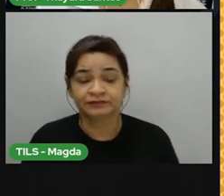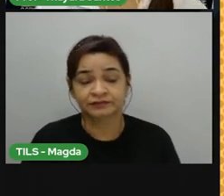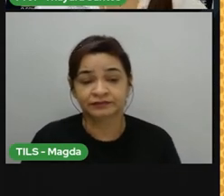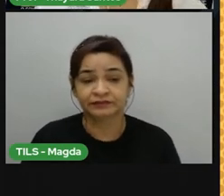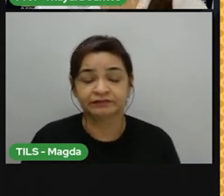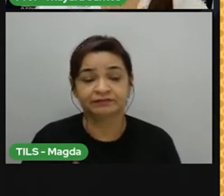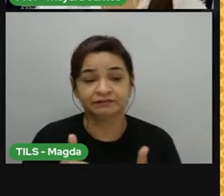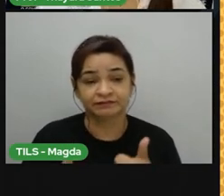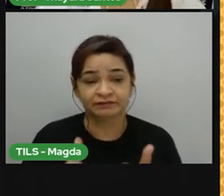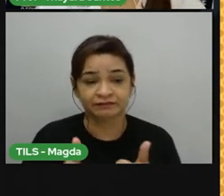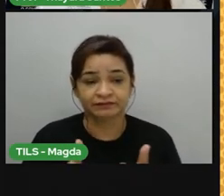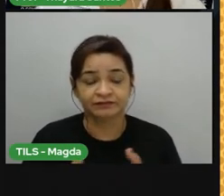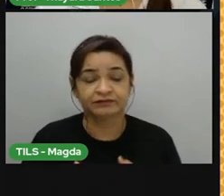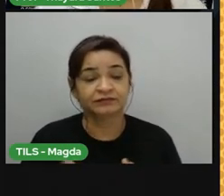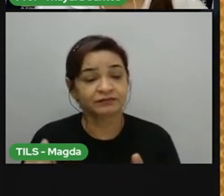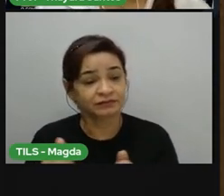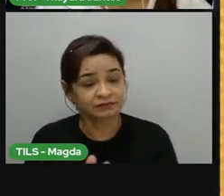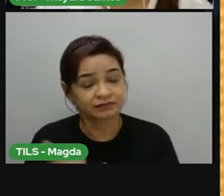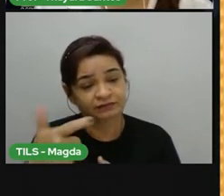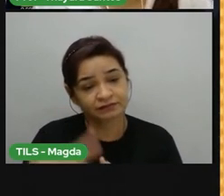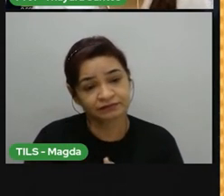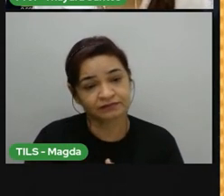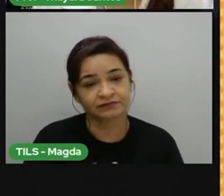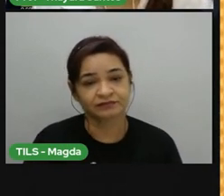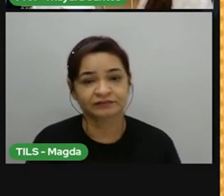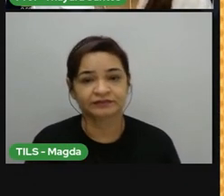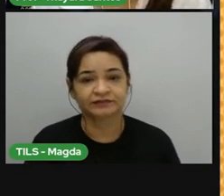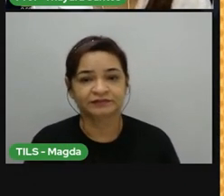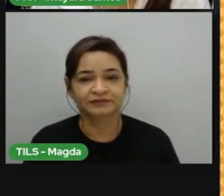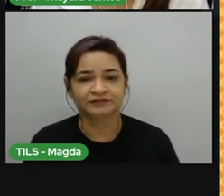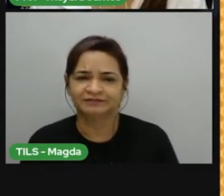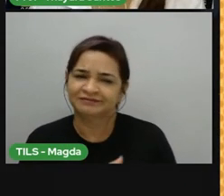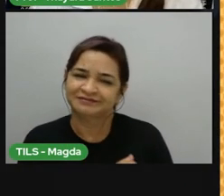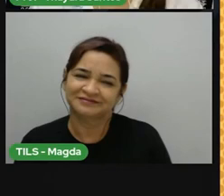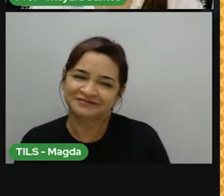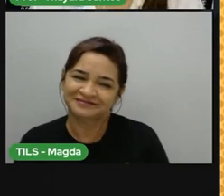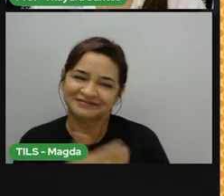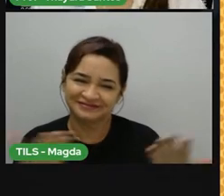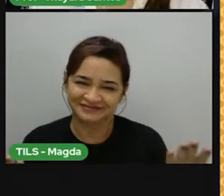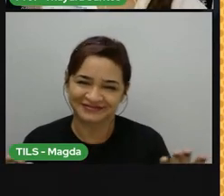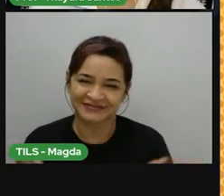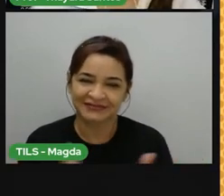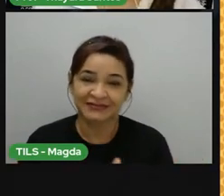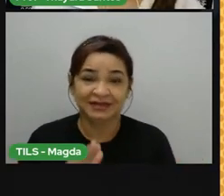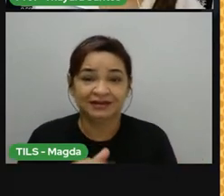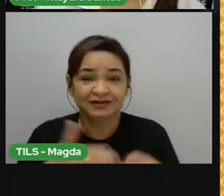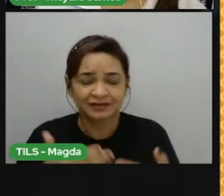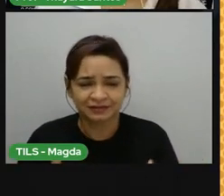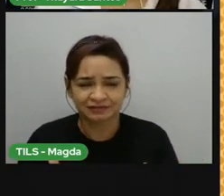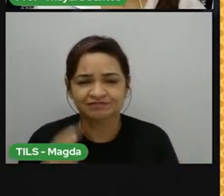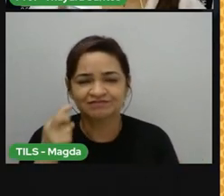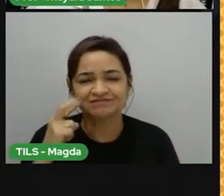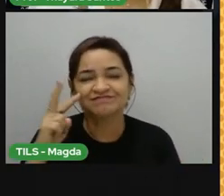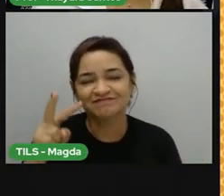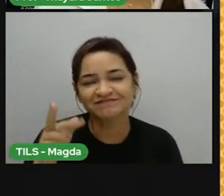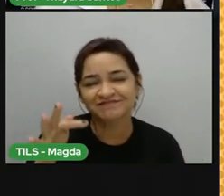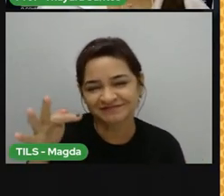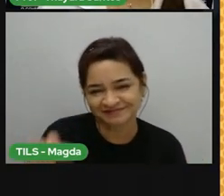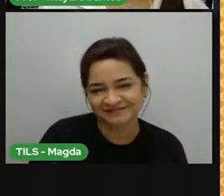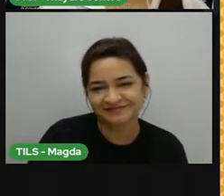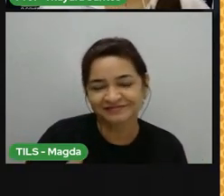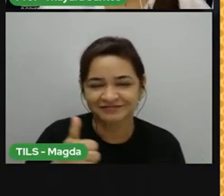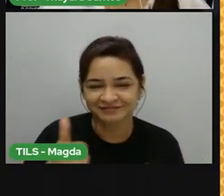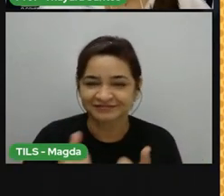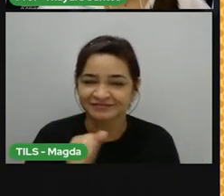já tem o encontro marcado aqui. Eu vou morrer de saudade de vocês, mas a gente vai se ver semana que vem. e estou esperando